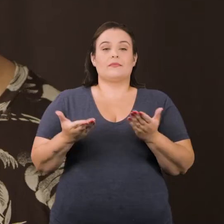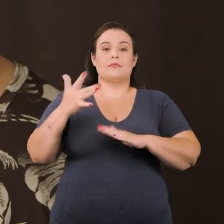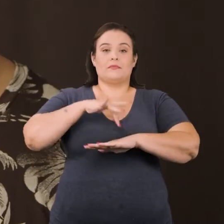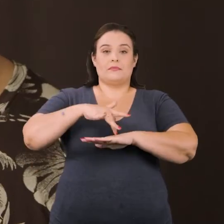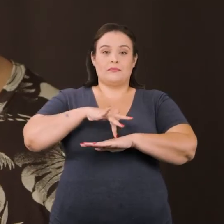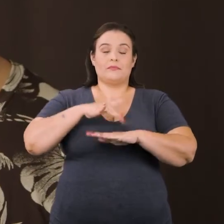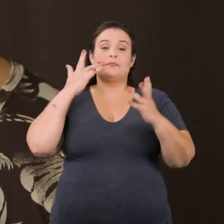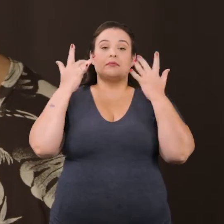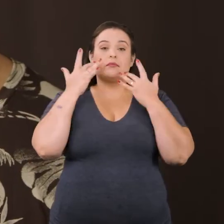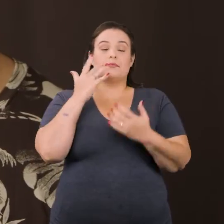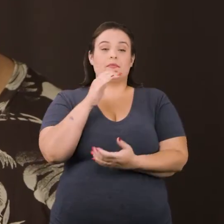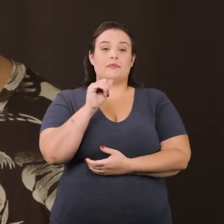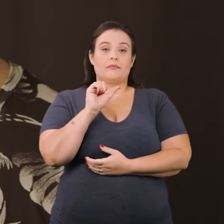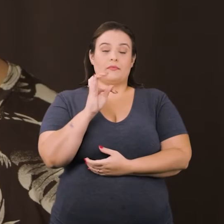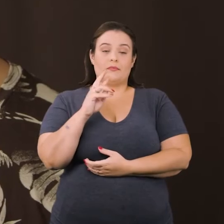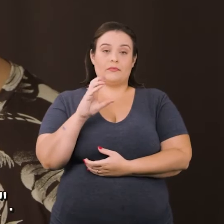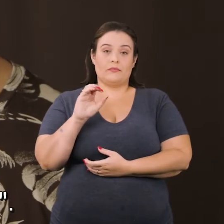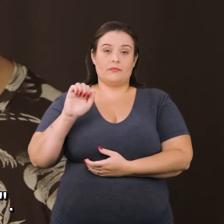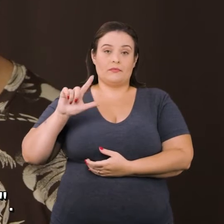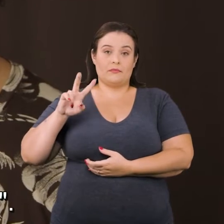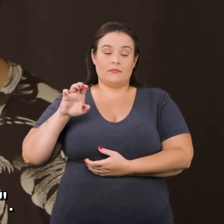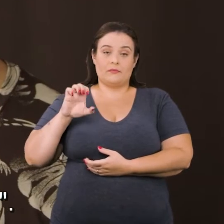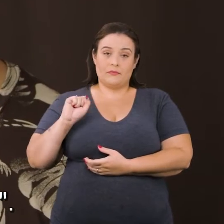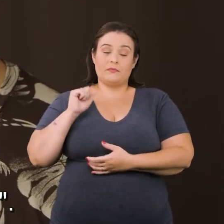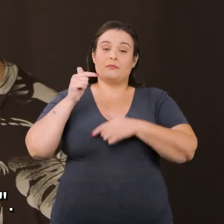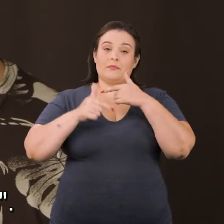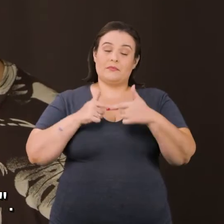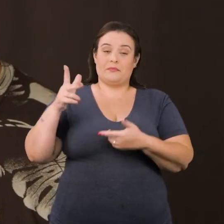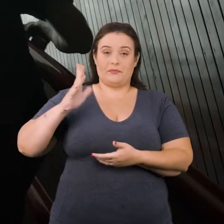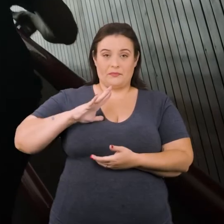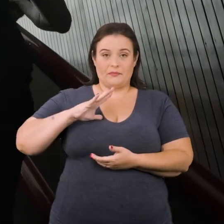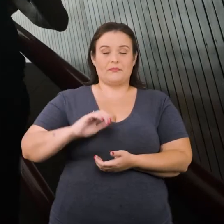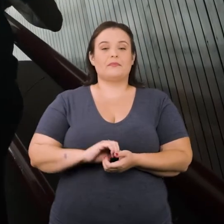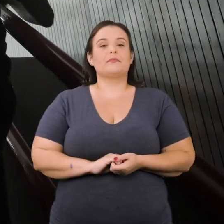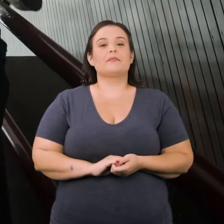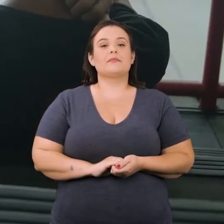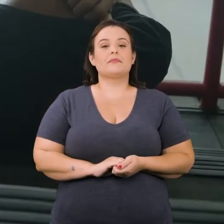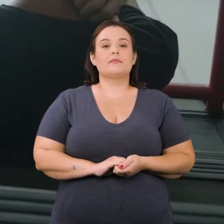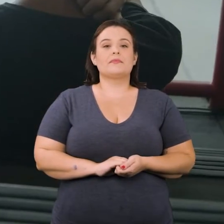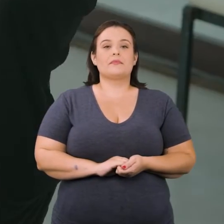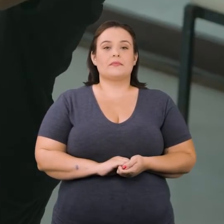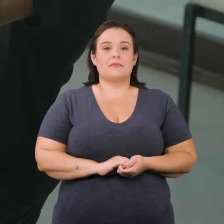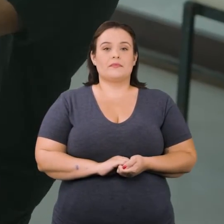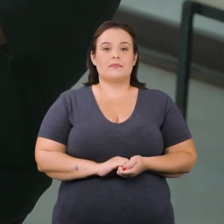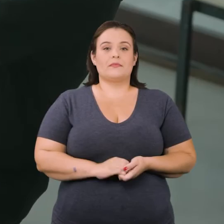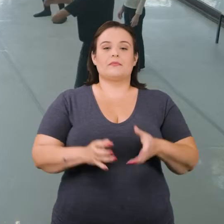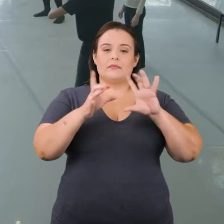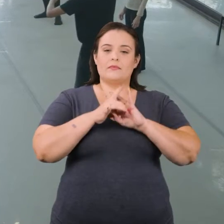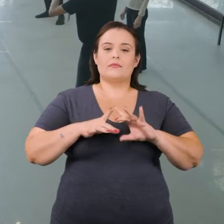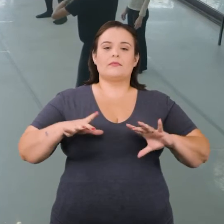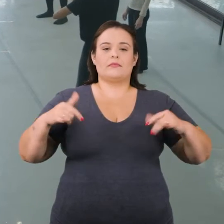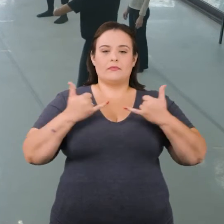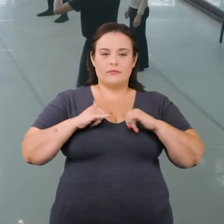com o Balé do Teatro Castro Alves, com o Trabalha Cidade, que habita em mim. Em uma sala de ensaio com outros nove artistas. Vamos